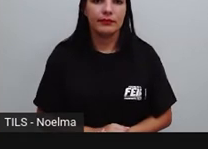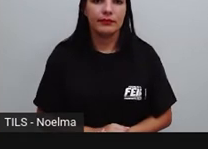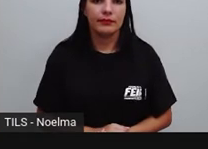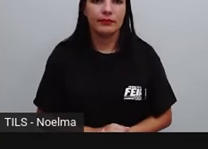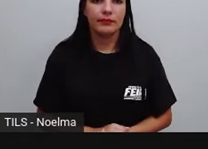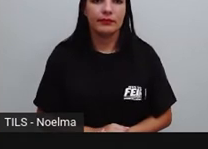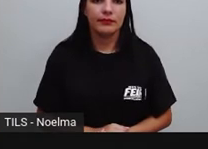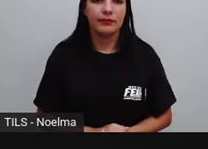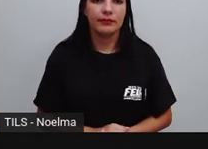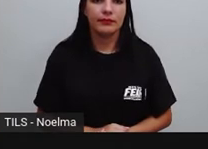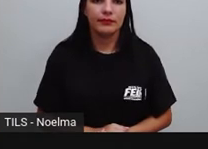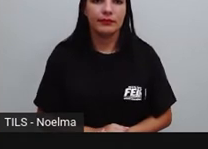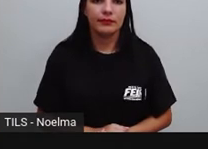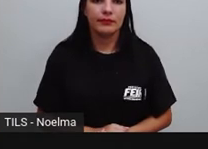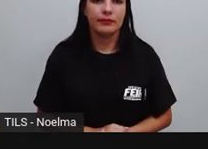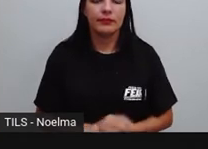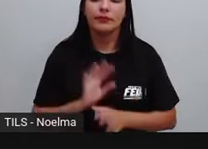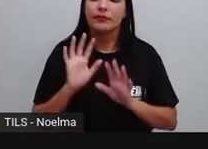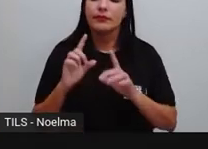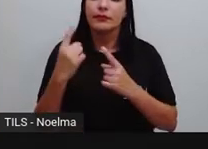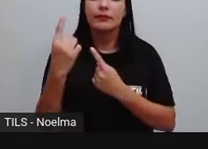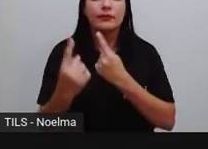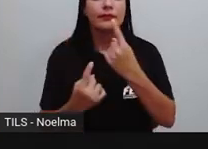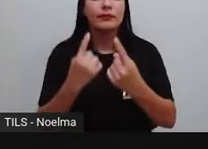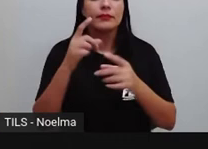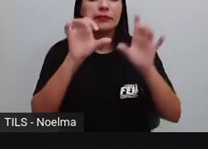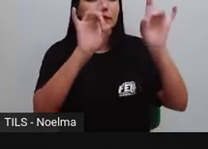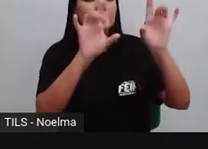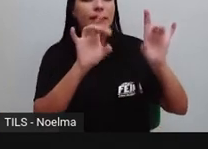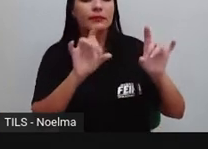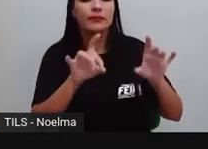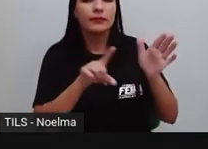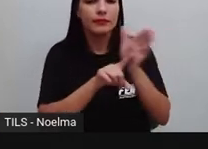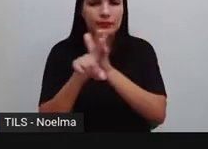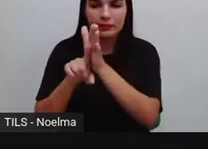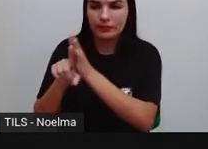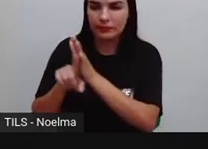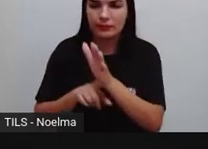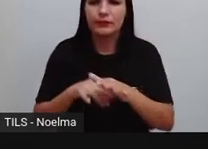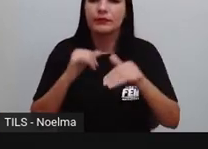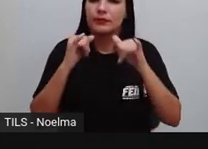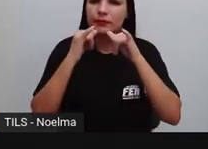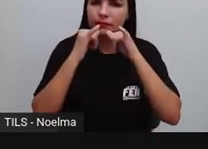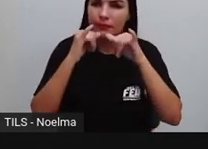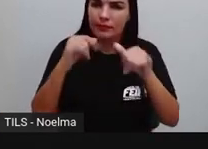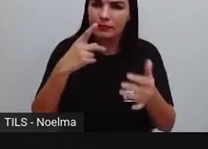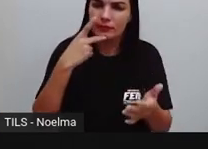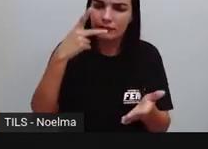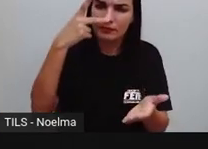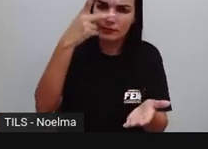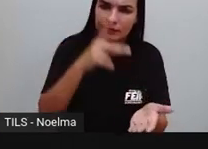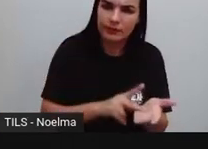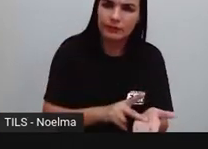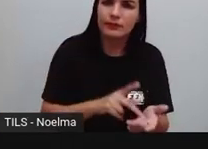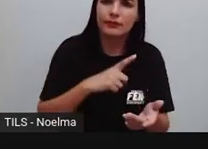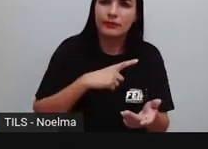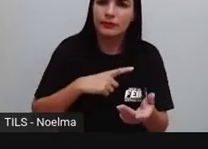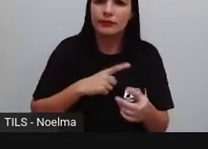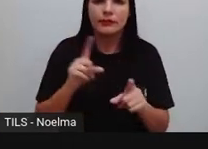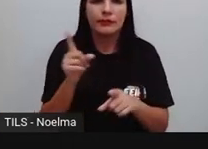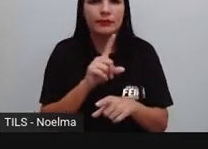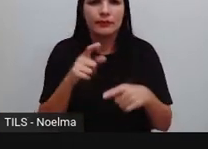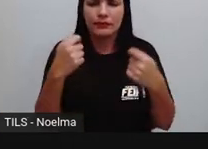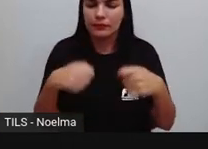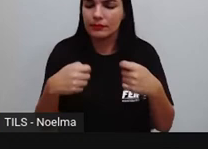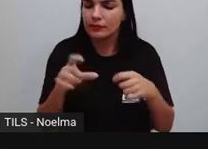Vamos aqui para mais uma parte. Alguns especialistas, no entanto, afirmam que a medida não